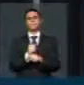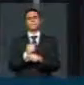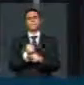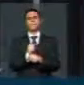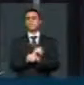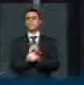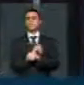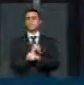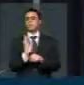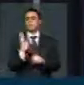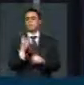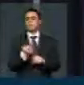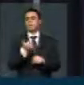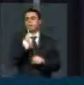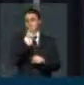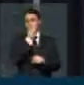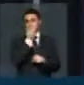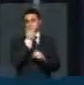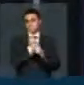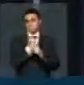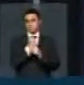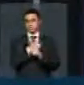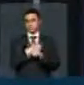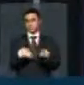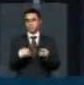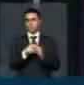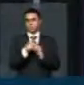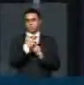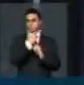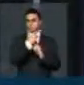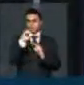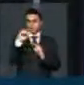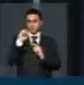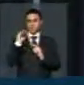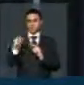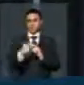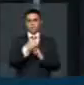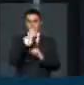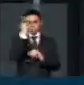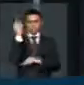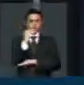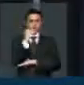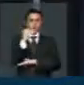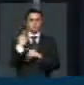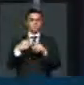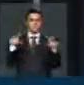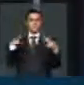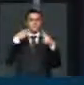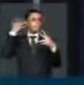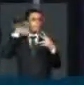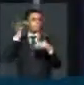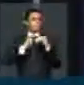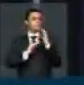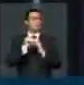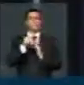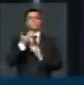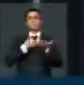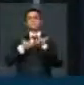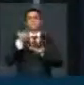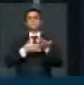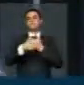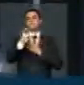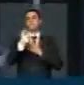em Práticas Integrativas em Saúde, com mais de 200 mil gaúchos que assistiram palestras minhas na área de terapias integrativas.